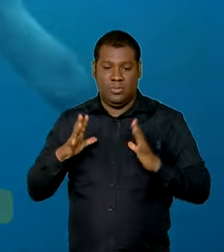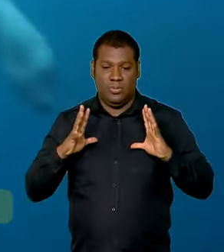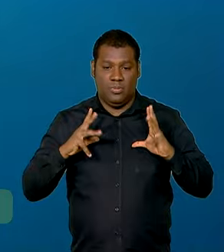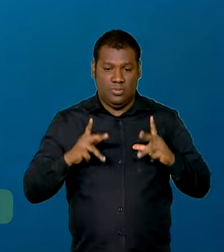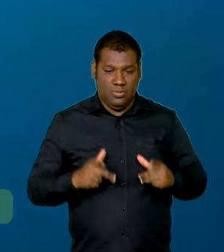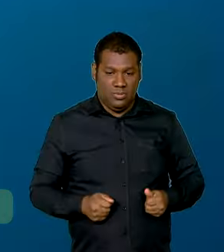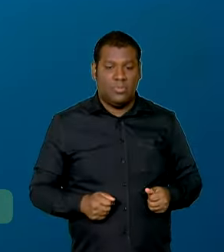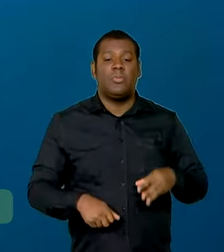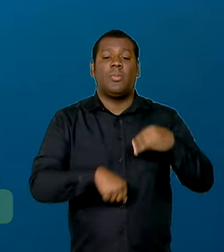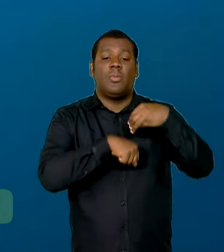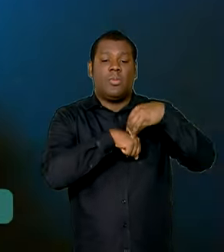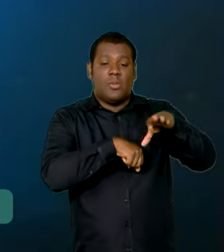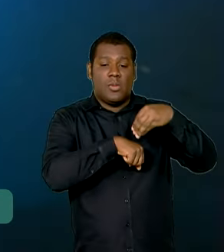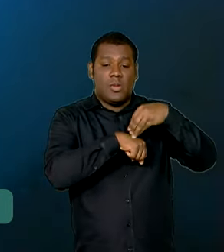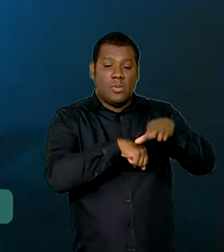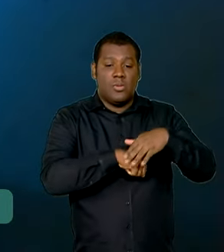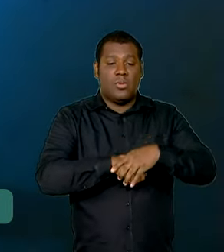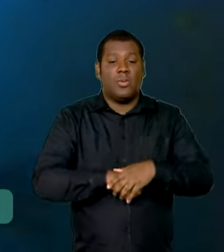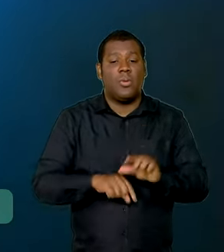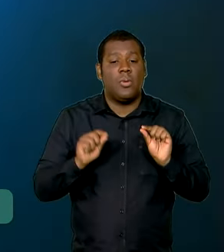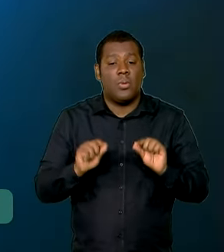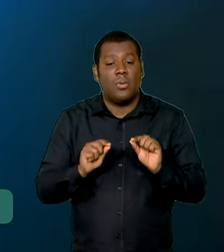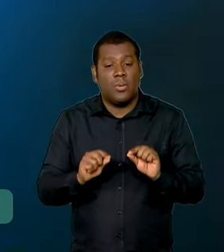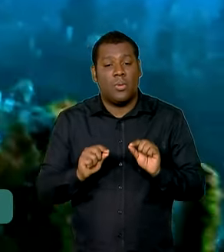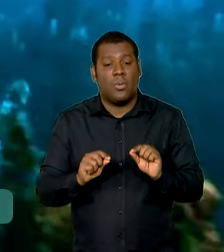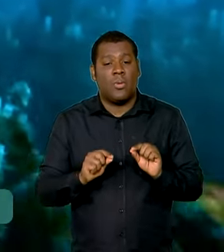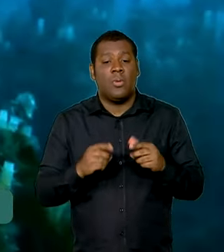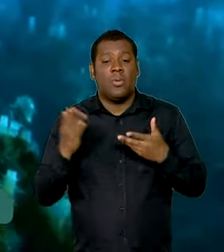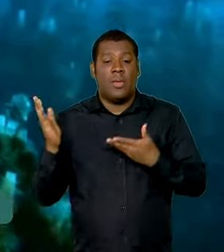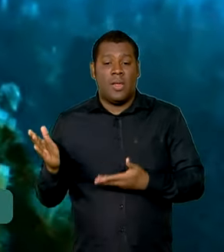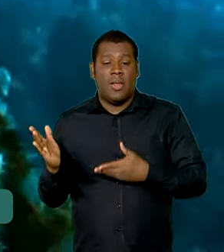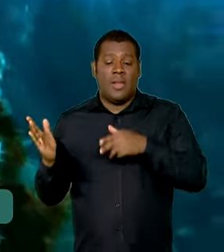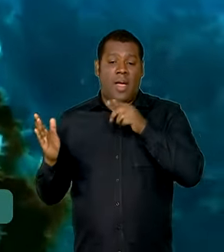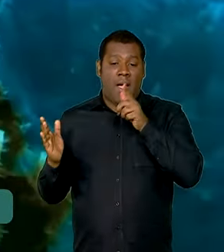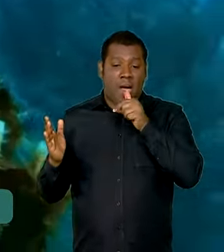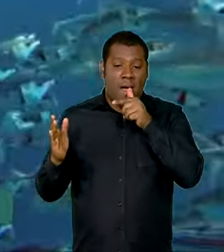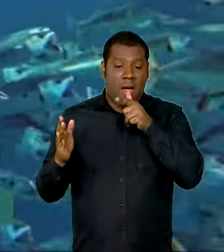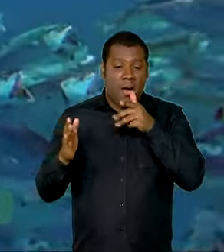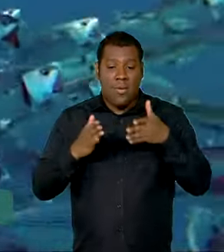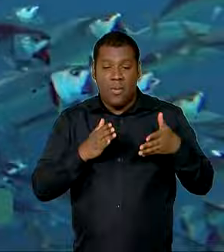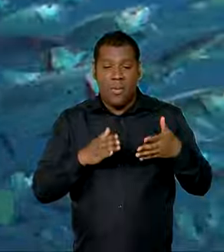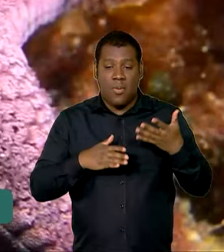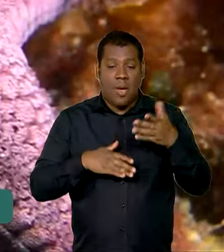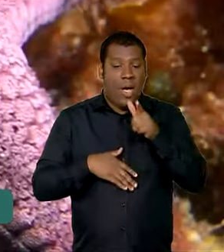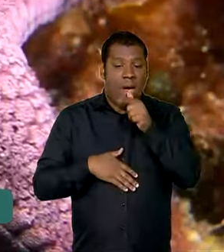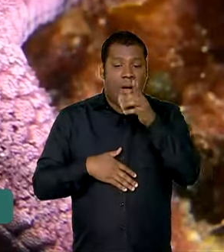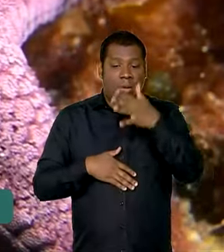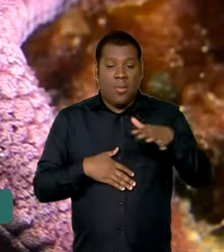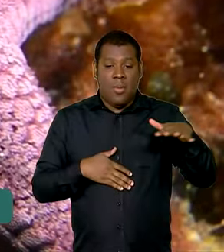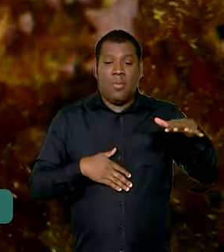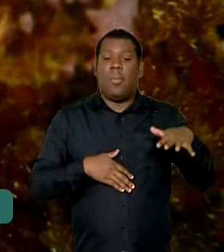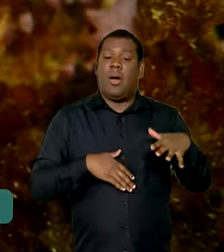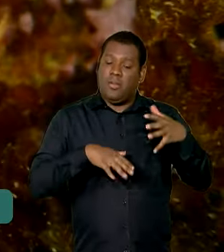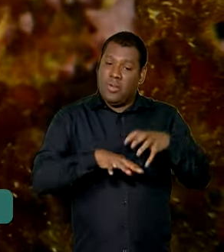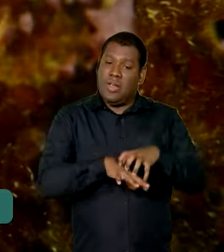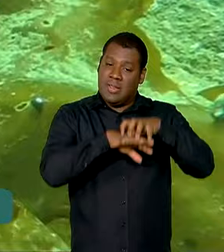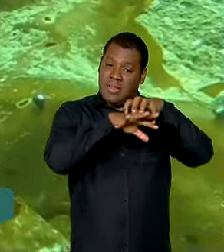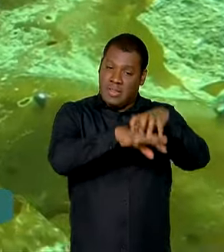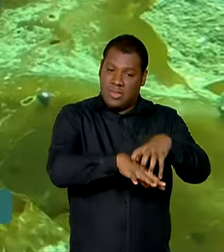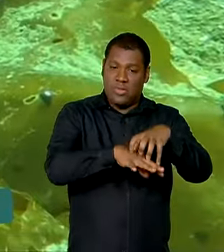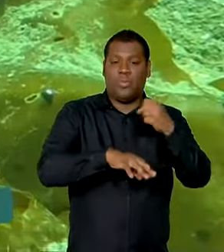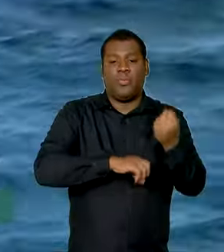está a implementação de planejamentos espaciais marinhos já que os oceanos desempenham importante papel na